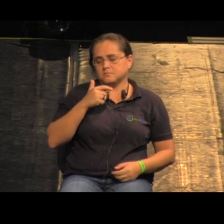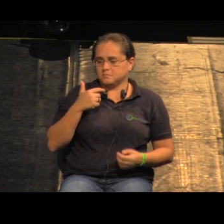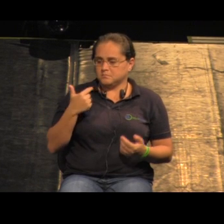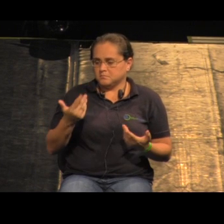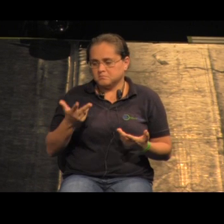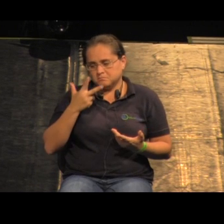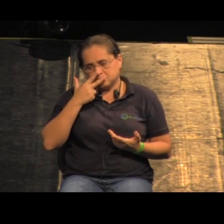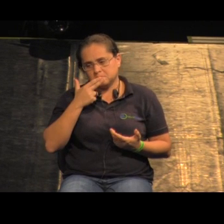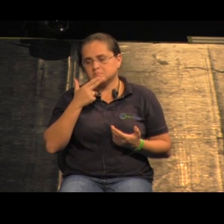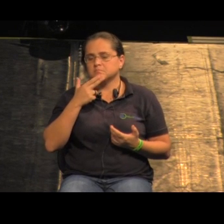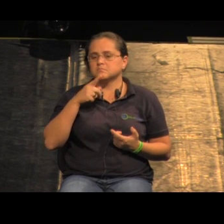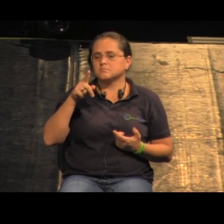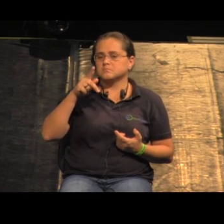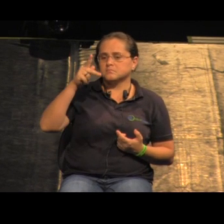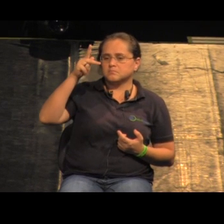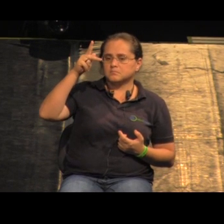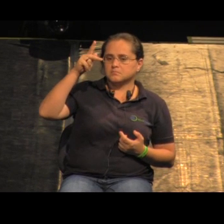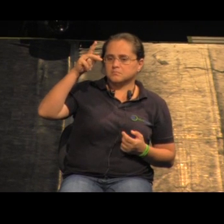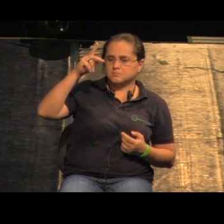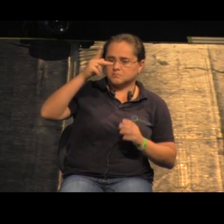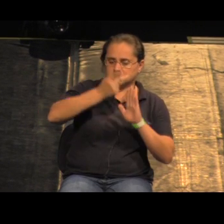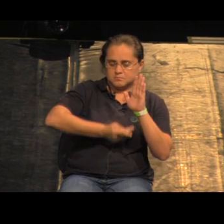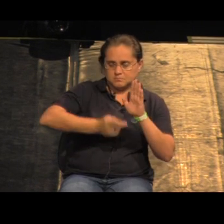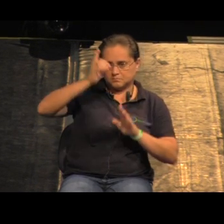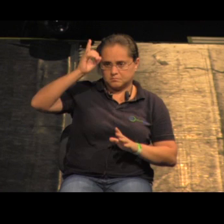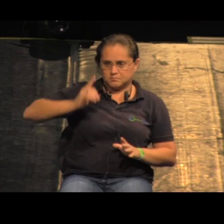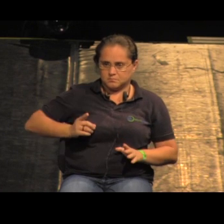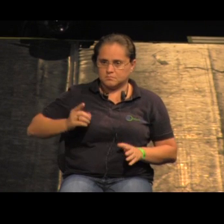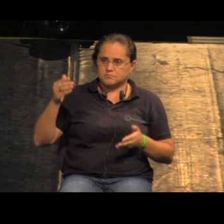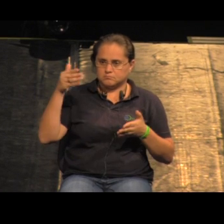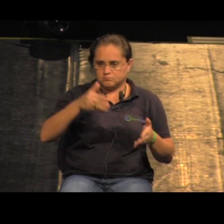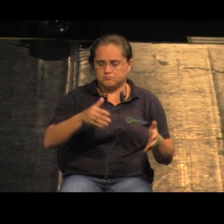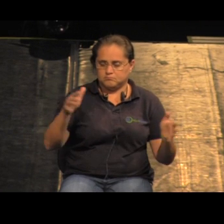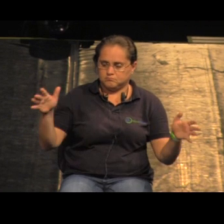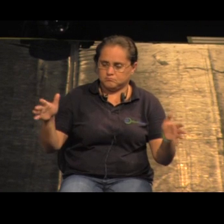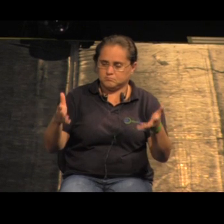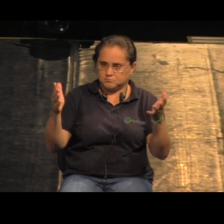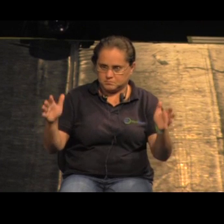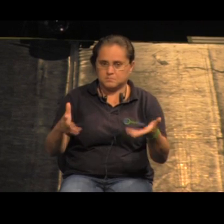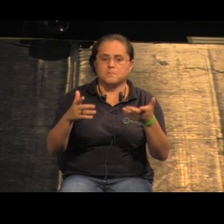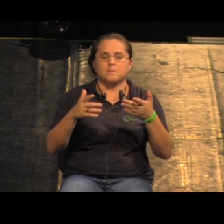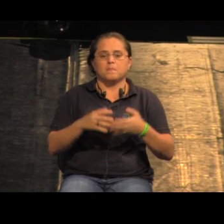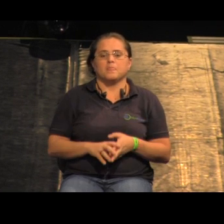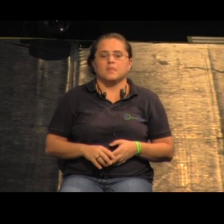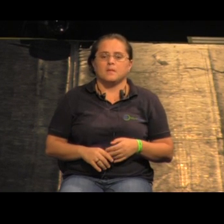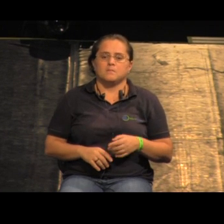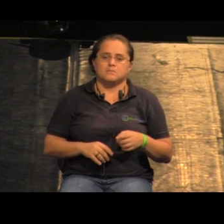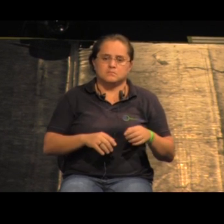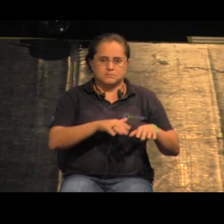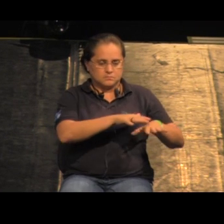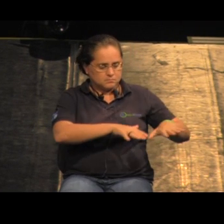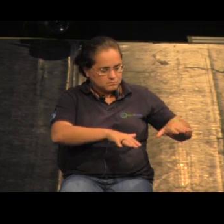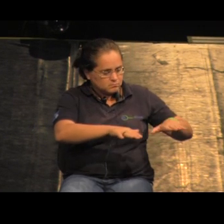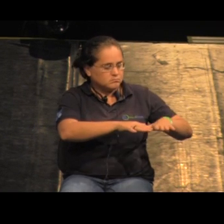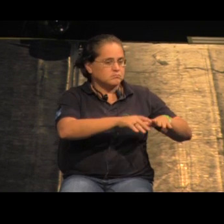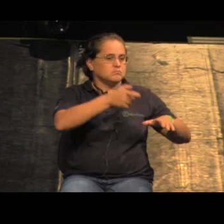ensaio do que o plano diretor de hoje veio estimular, que a gente faça o térreo, as